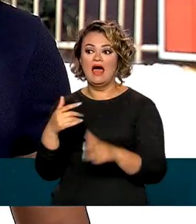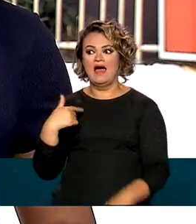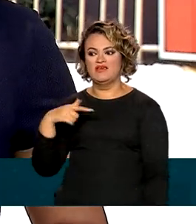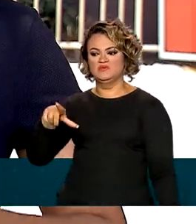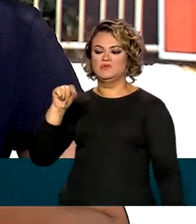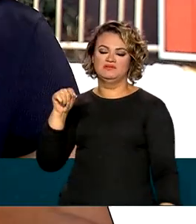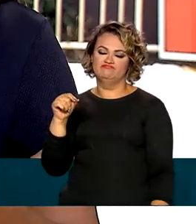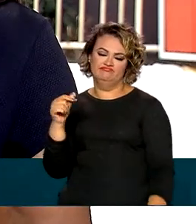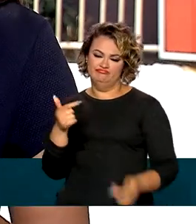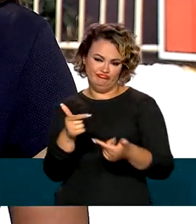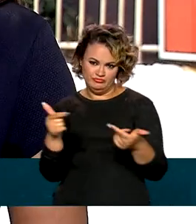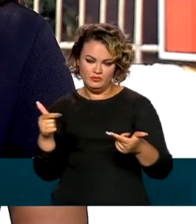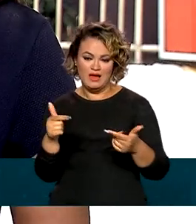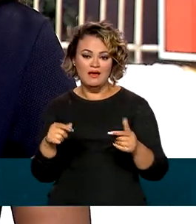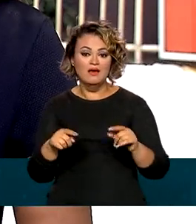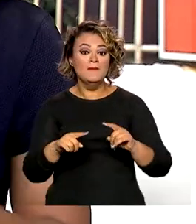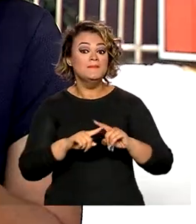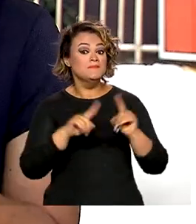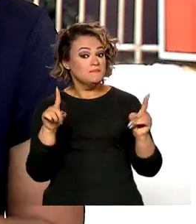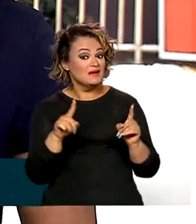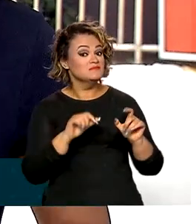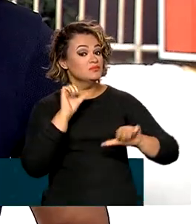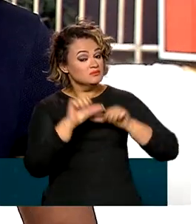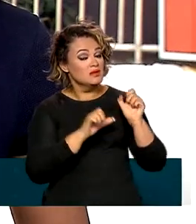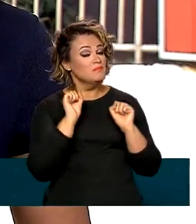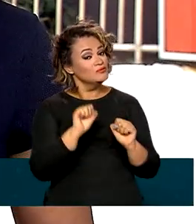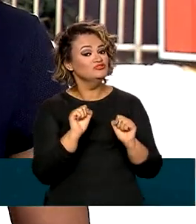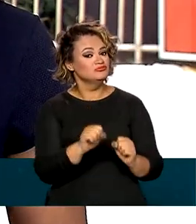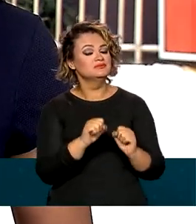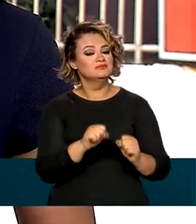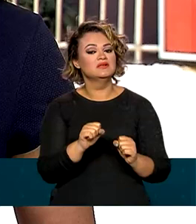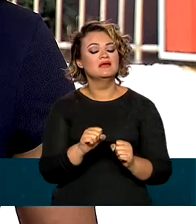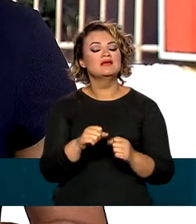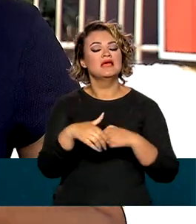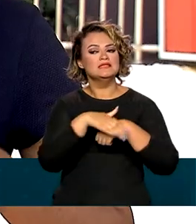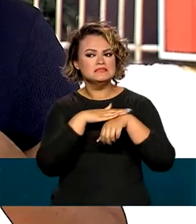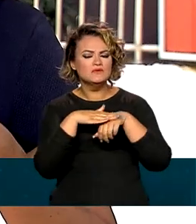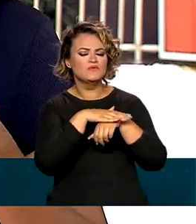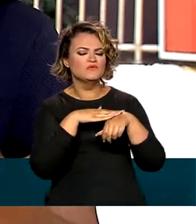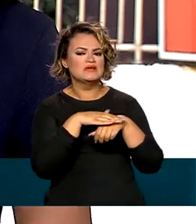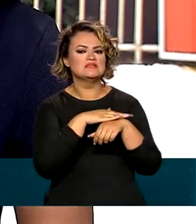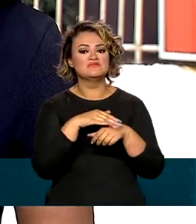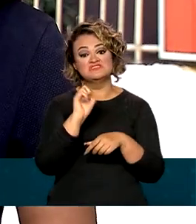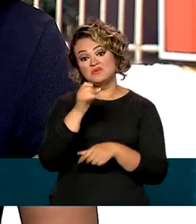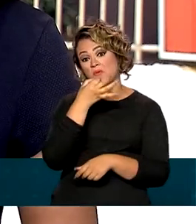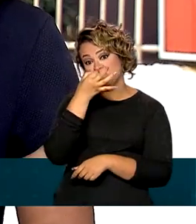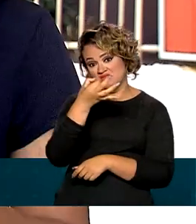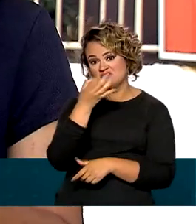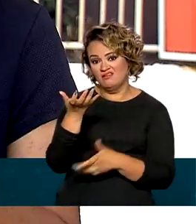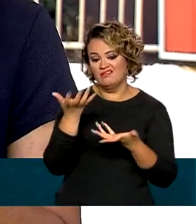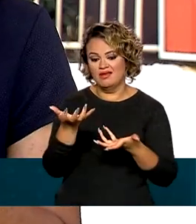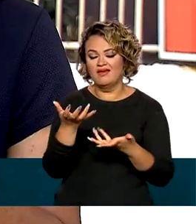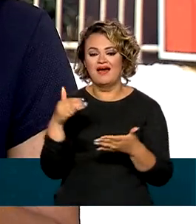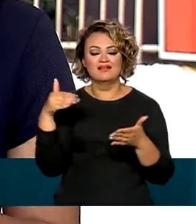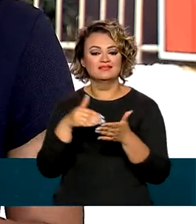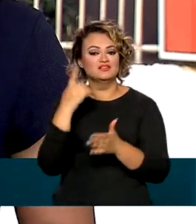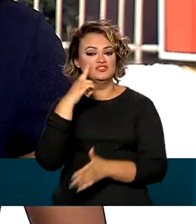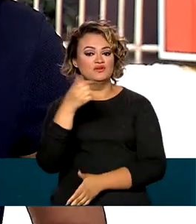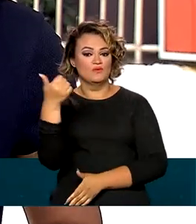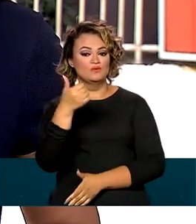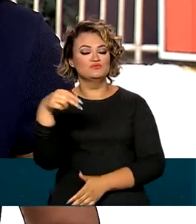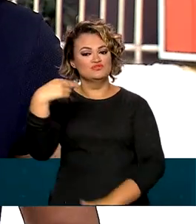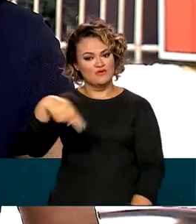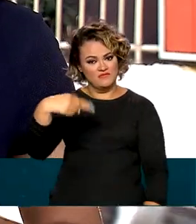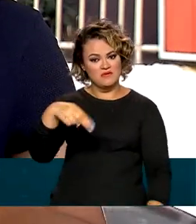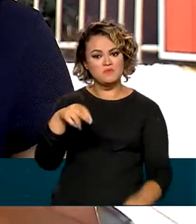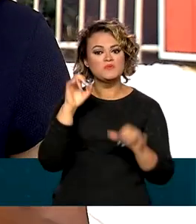provedor. Mas isso pode mudar. O assunto está em consulta pública e quem quiser opinar tem até o dia 1º de